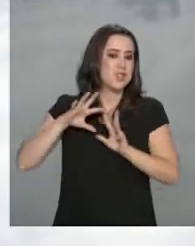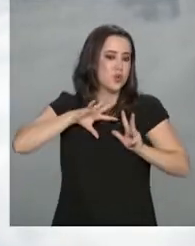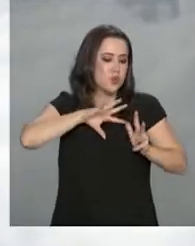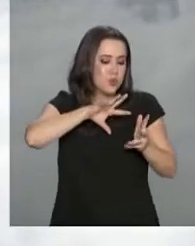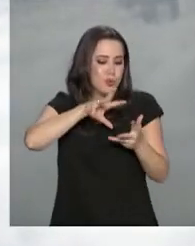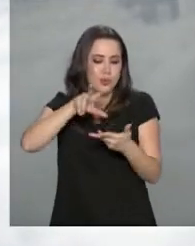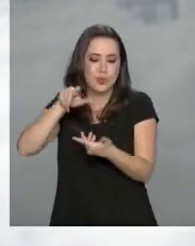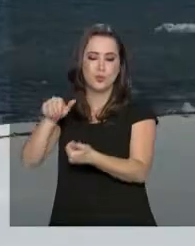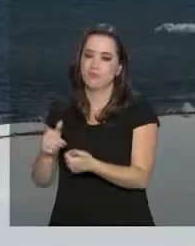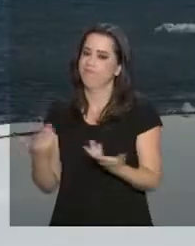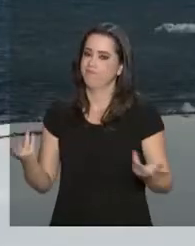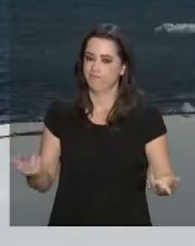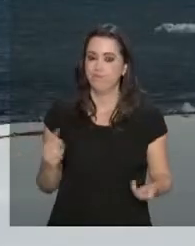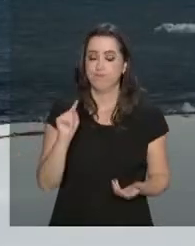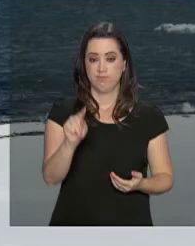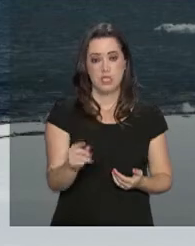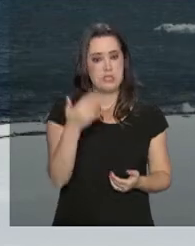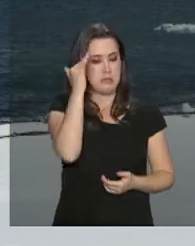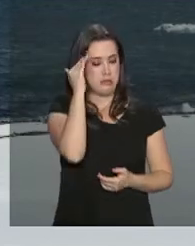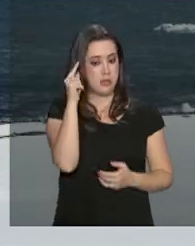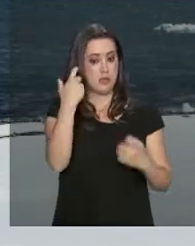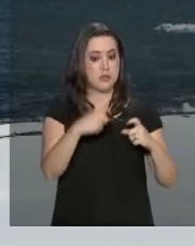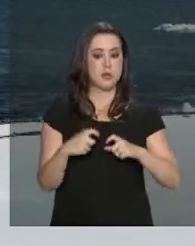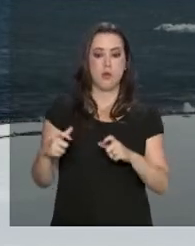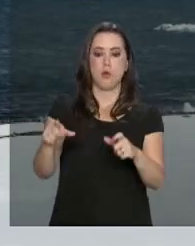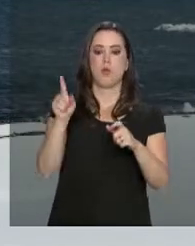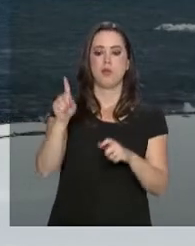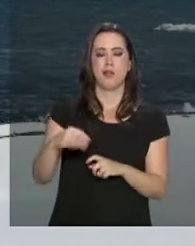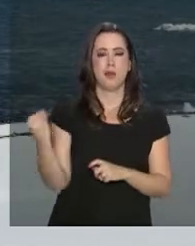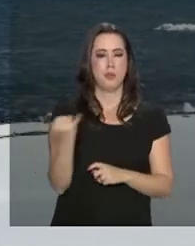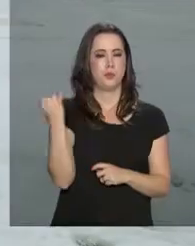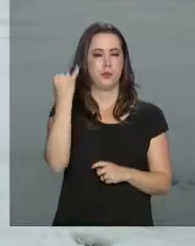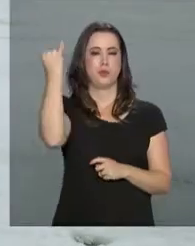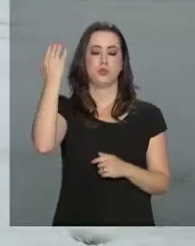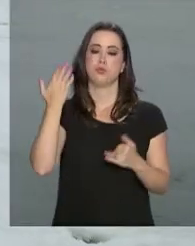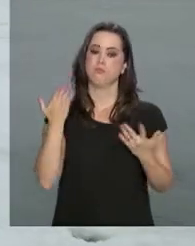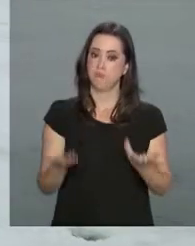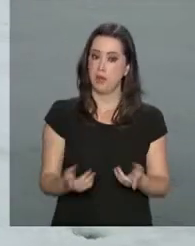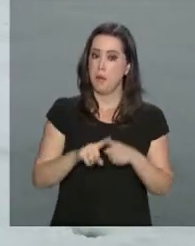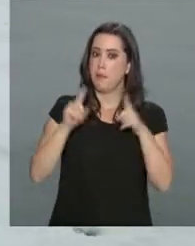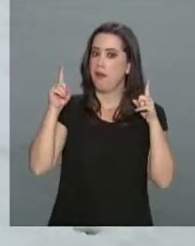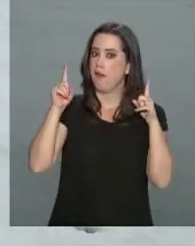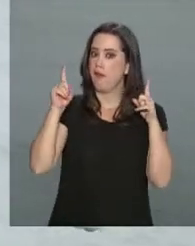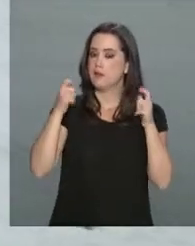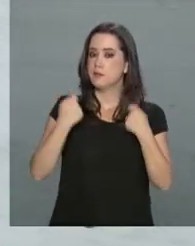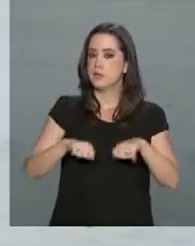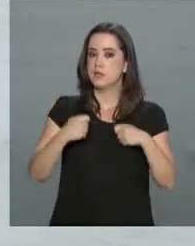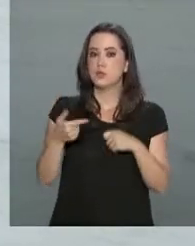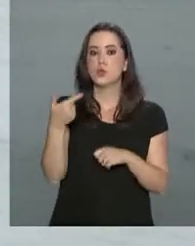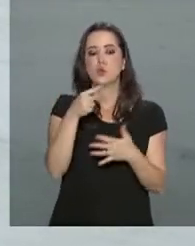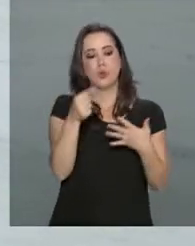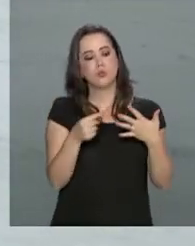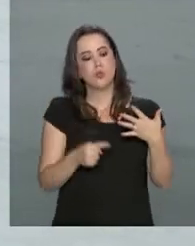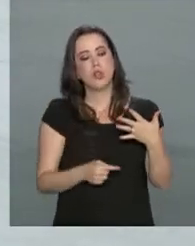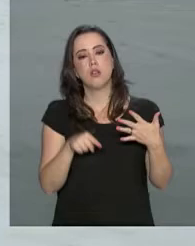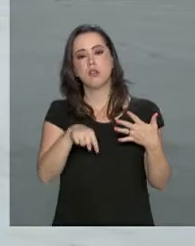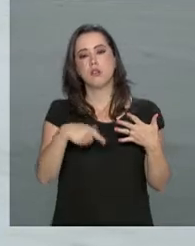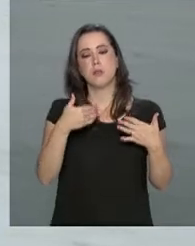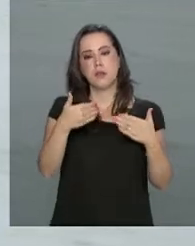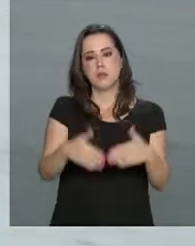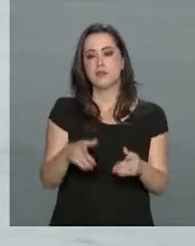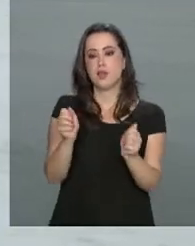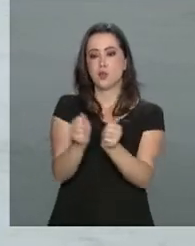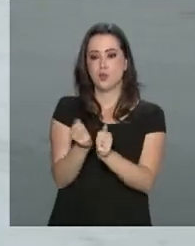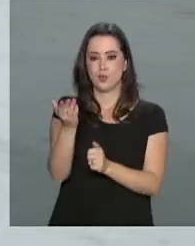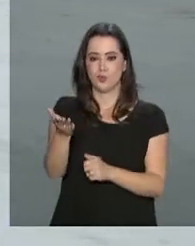vida em toda a Terra. Entender esse ambiente é fundamental. Mas existem outros motivos para estar